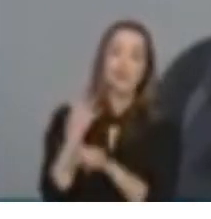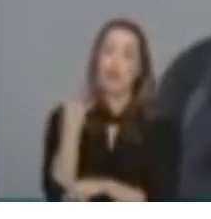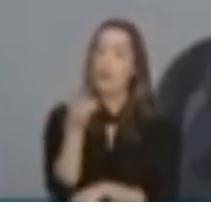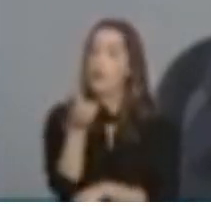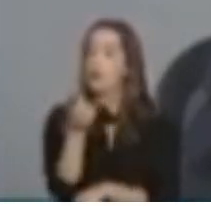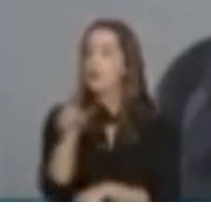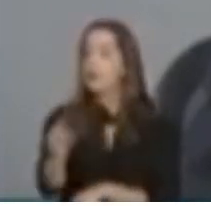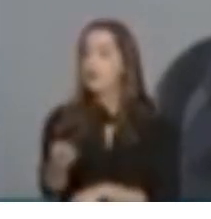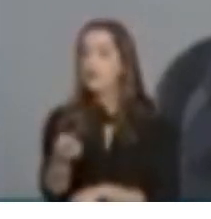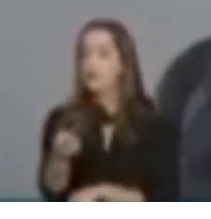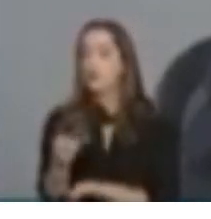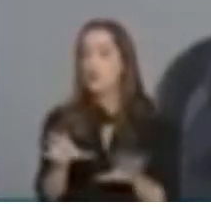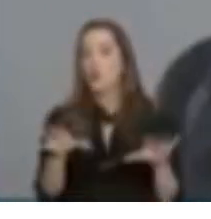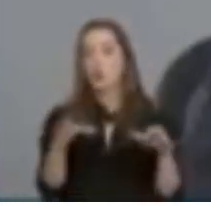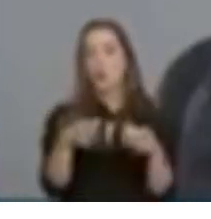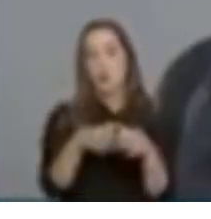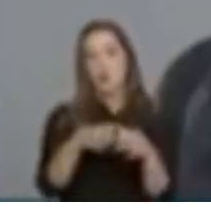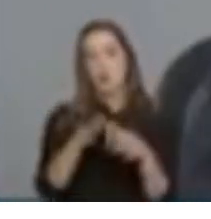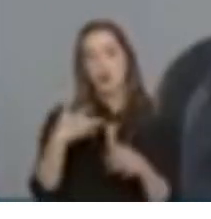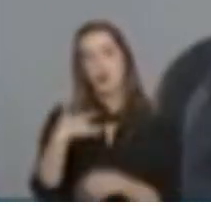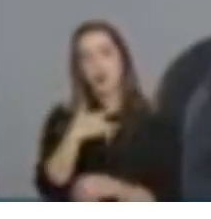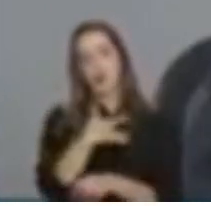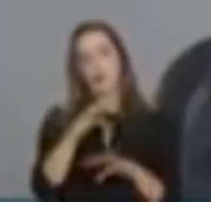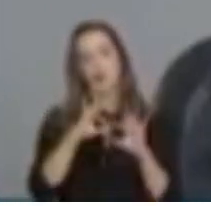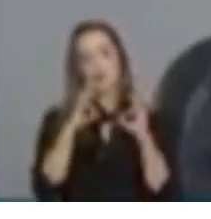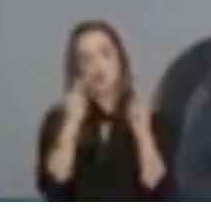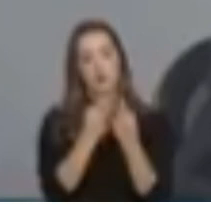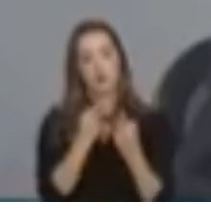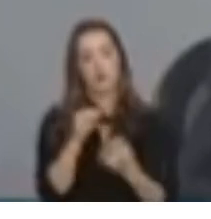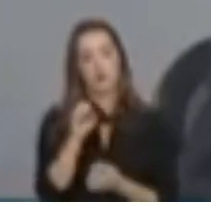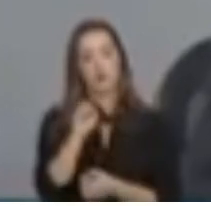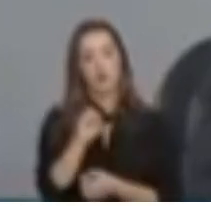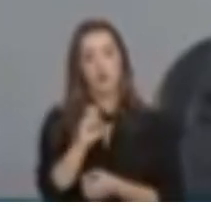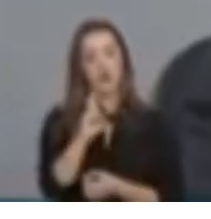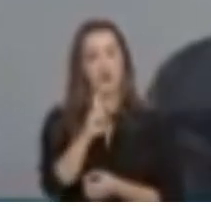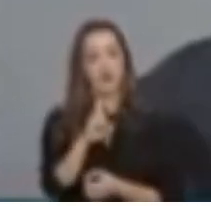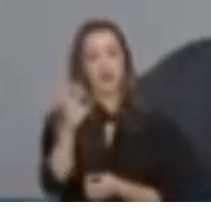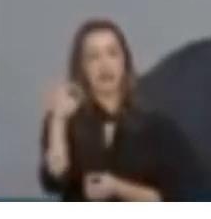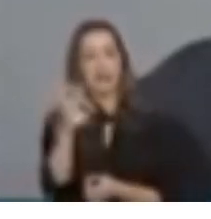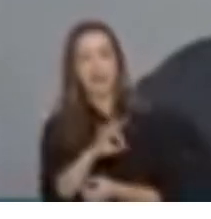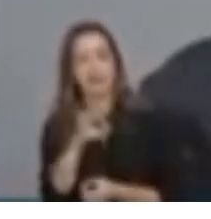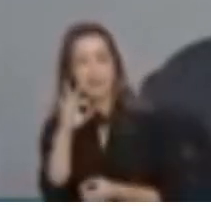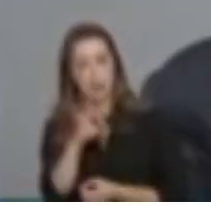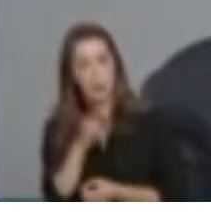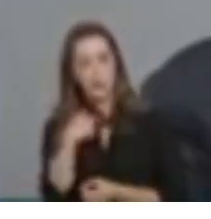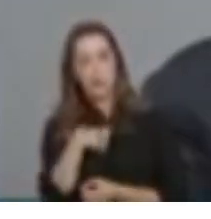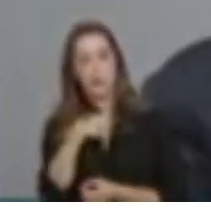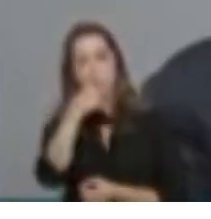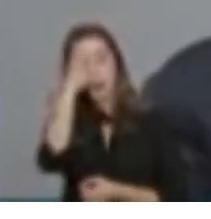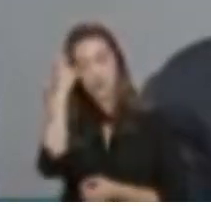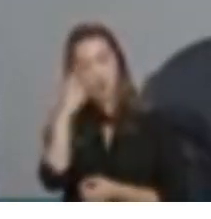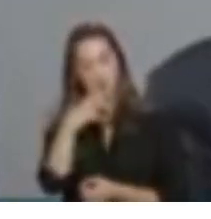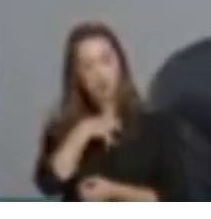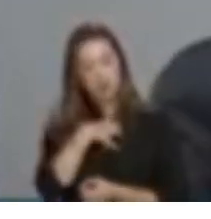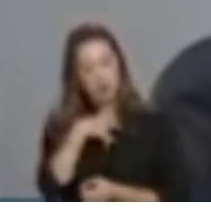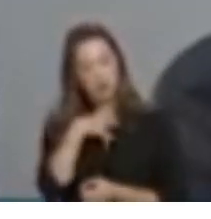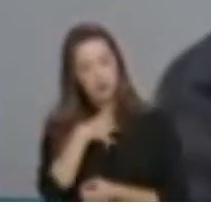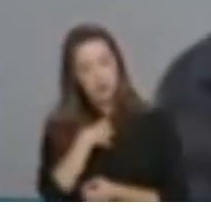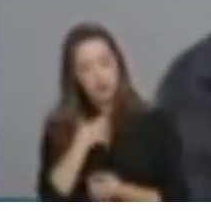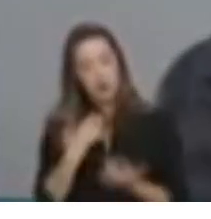equipes de saúde da família. 85% dos casos que têm sintomas são leves.